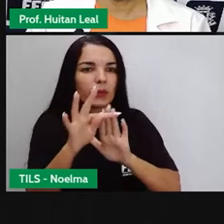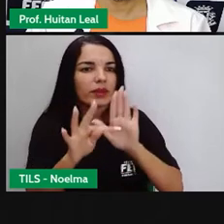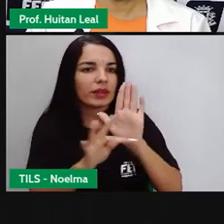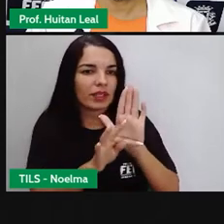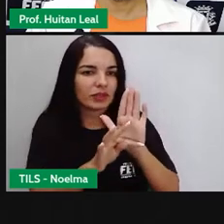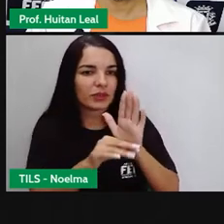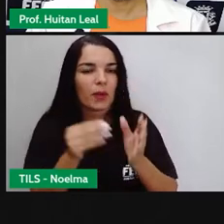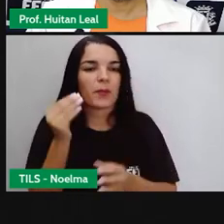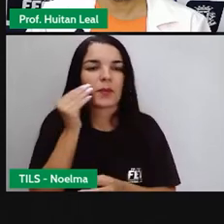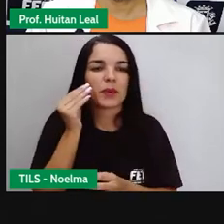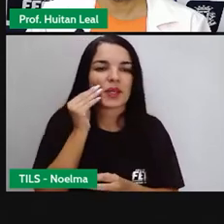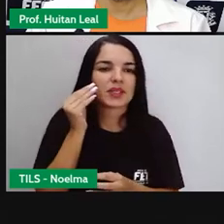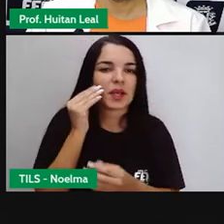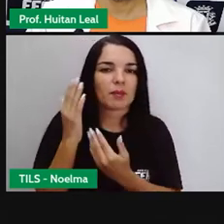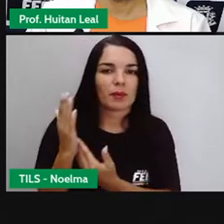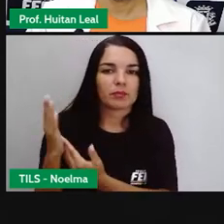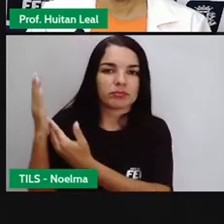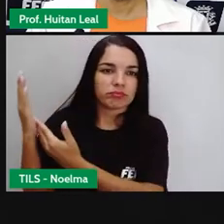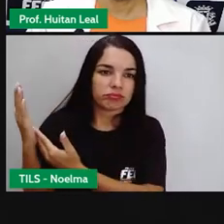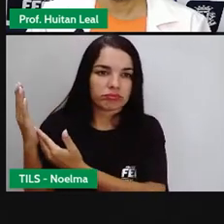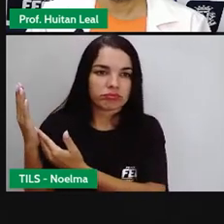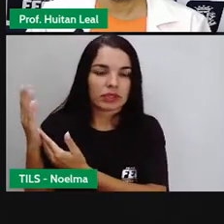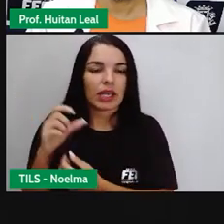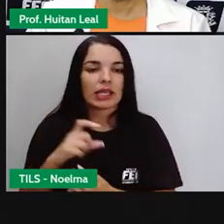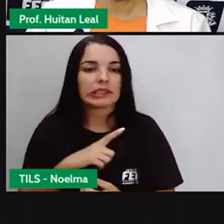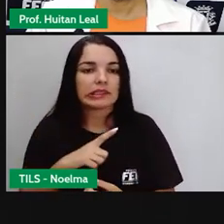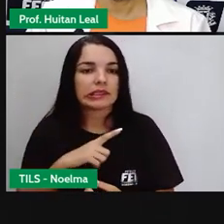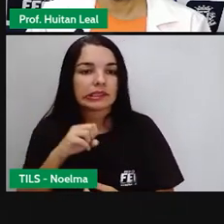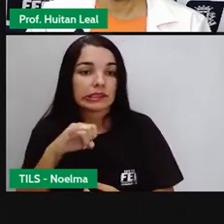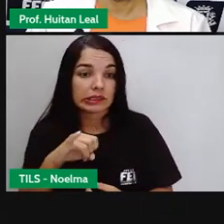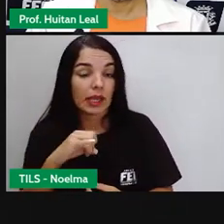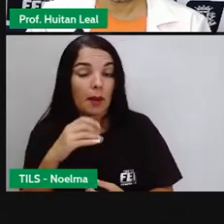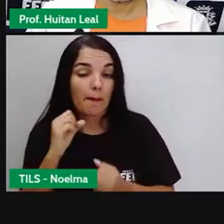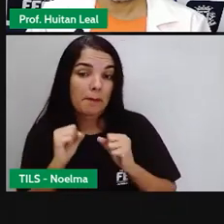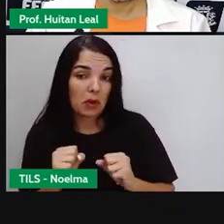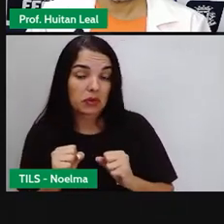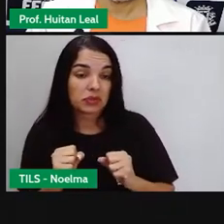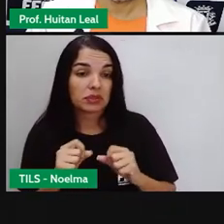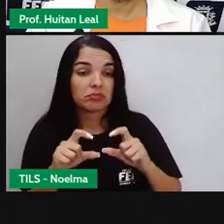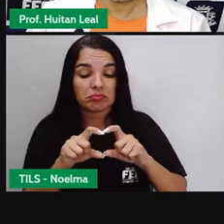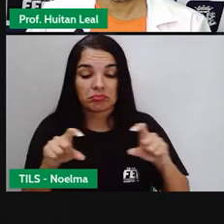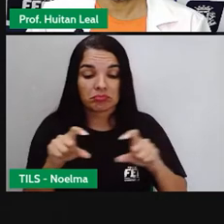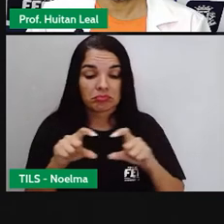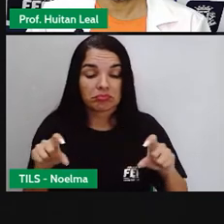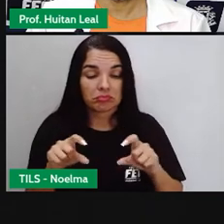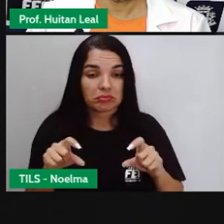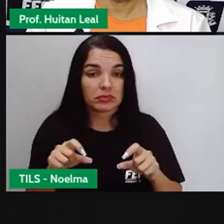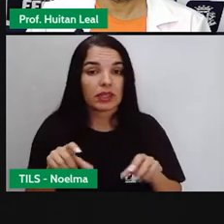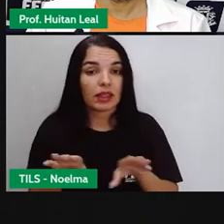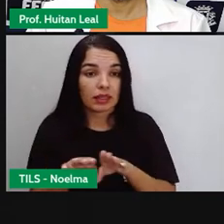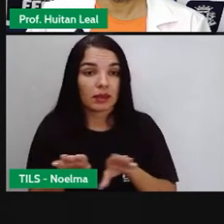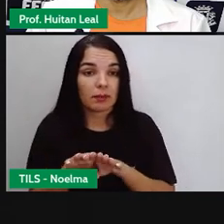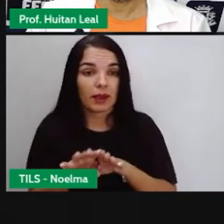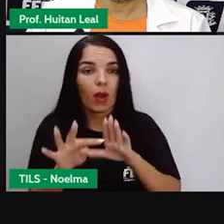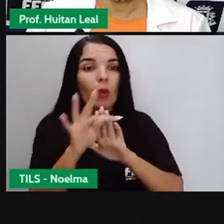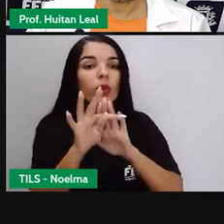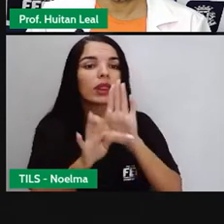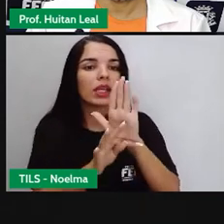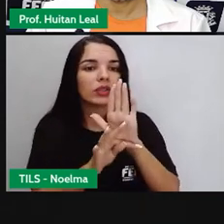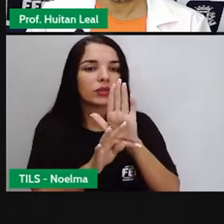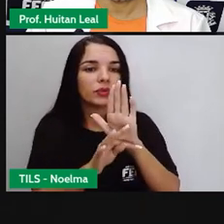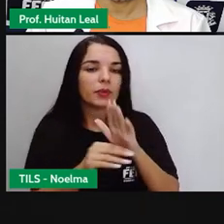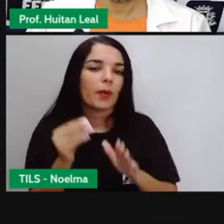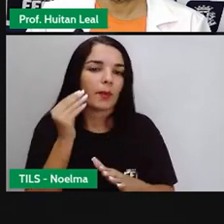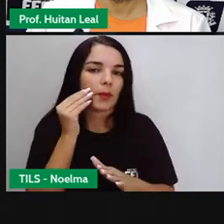esse outro conceito de texto, se nós não podemos considerar a frase também um texto.